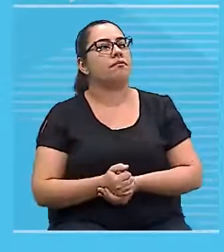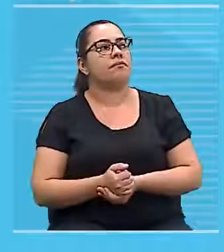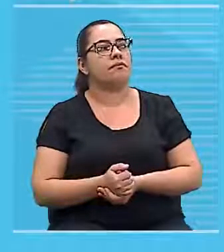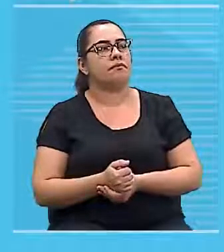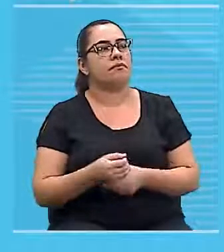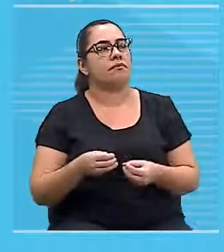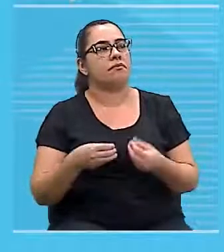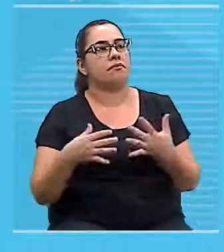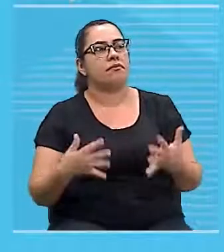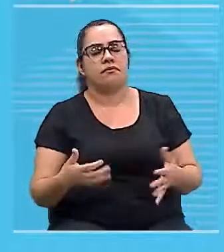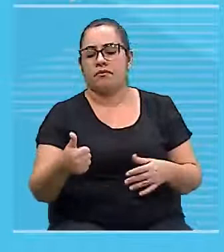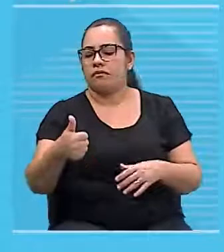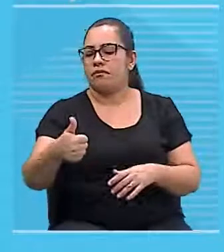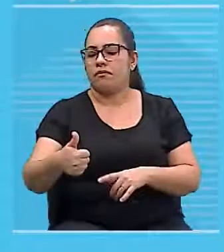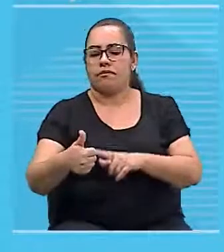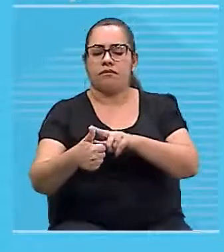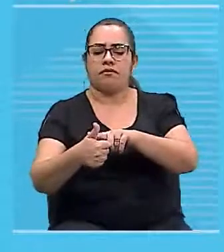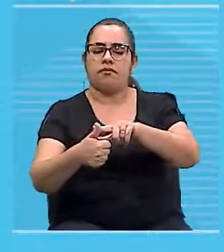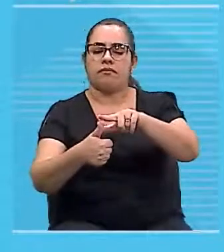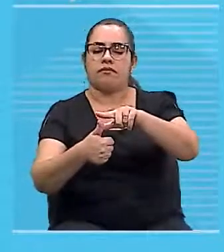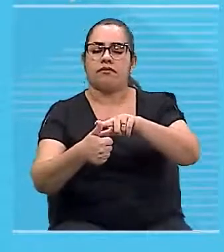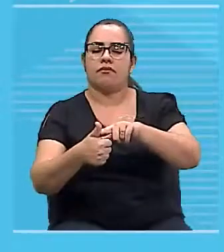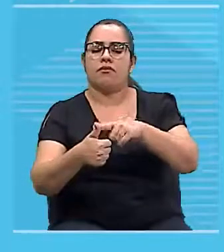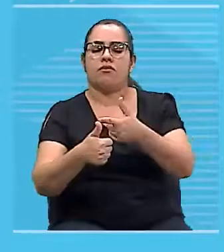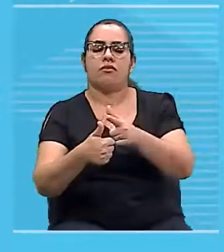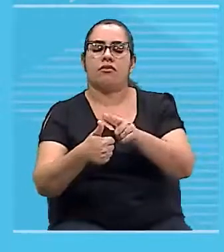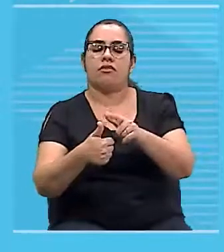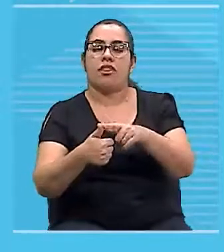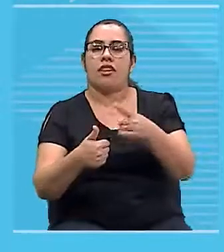vai representar a corrente elétrica.